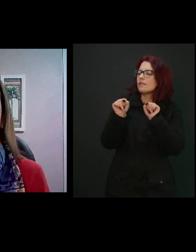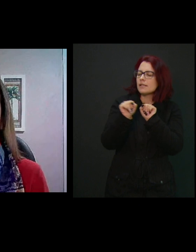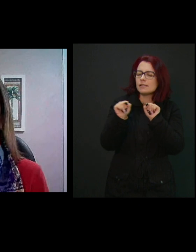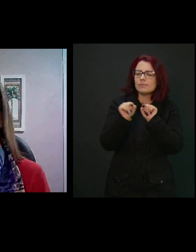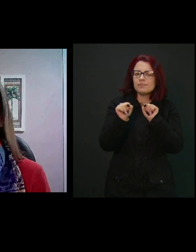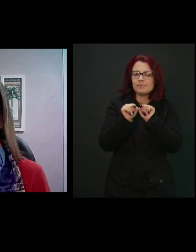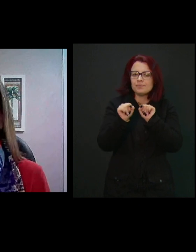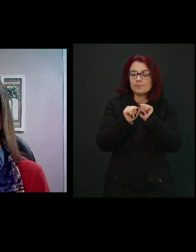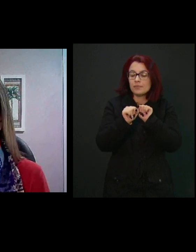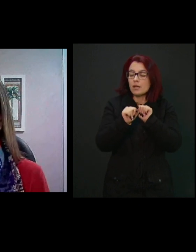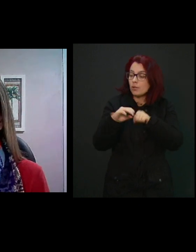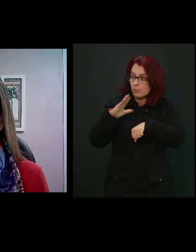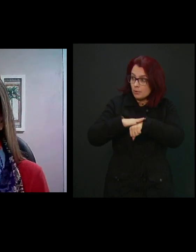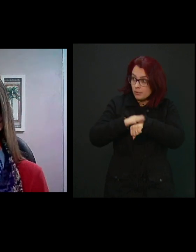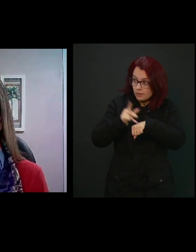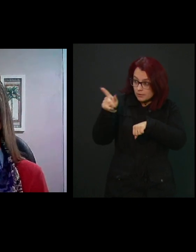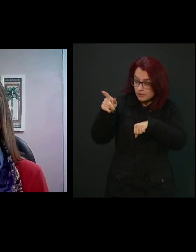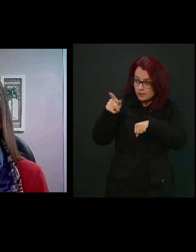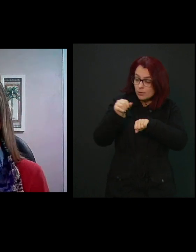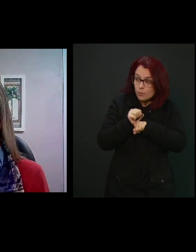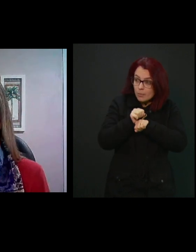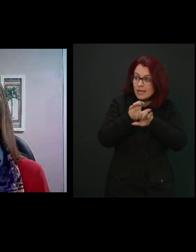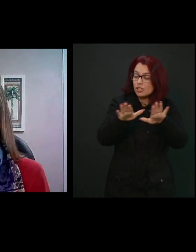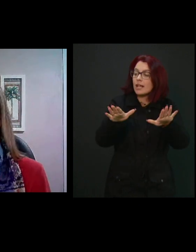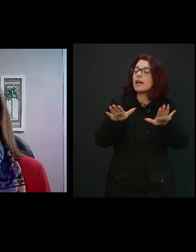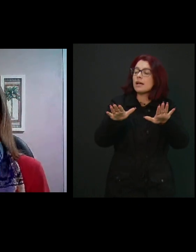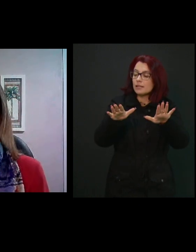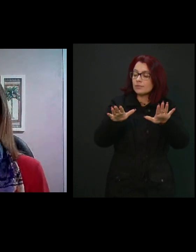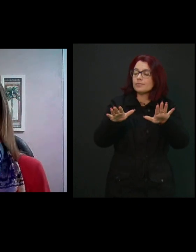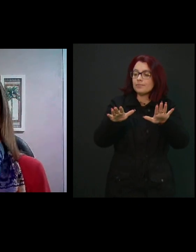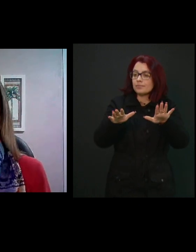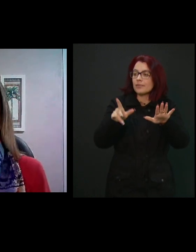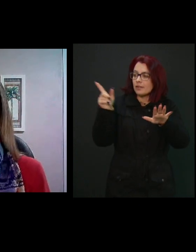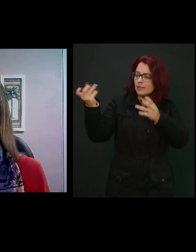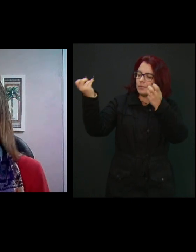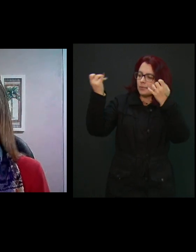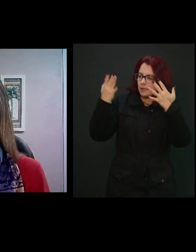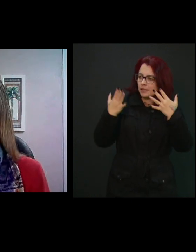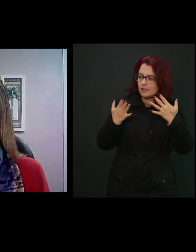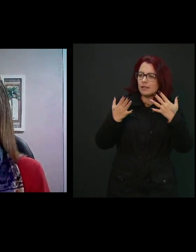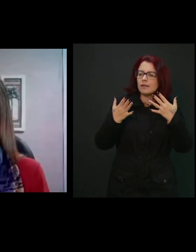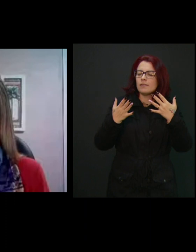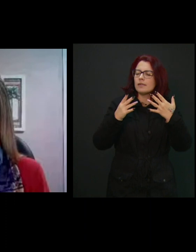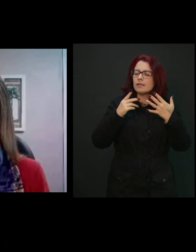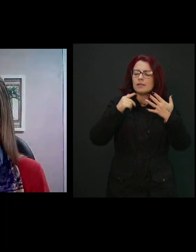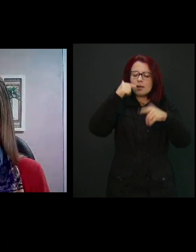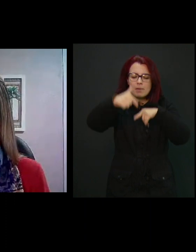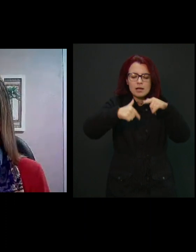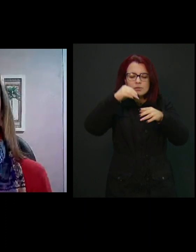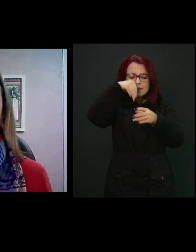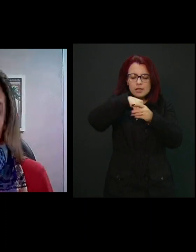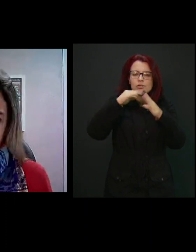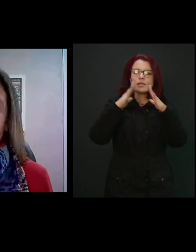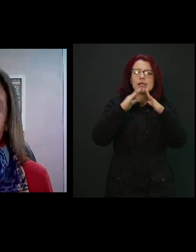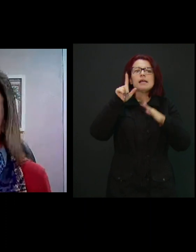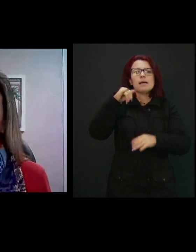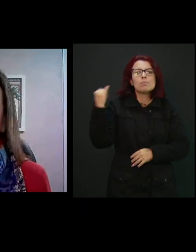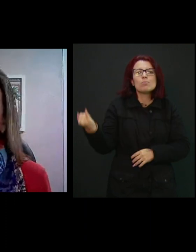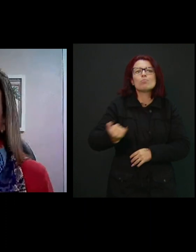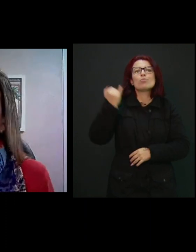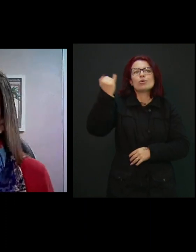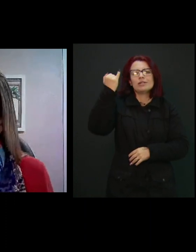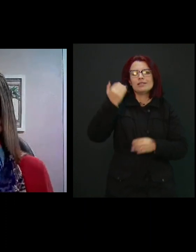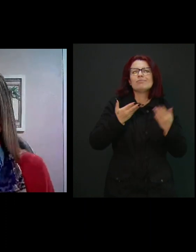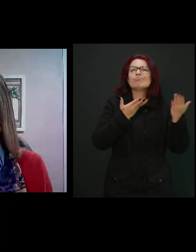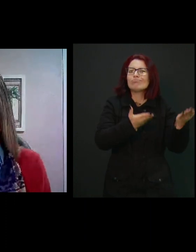enquanto eu compartilho, eu acho muito interessante, igual você falando ali, né? Que esse trabalho em casa, tudo, a importância, né? Desse